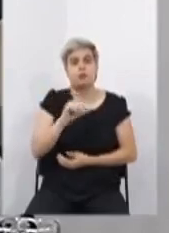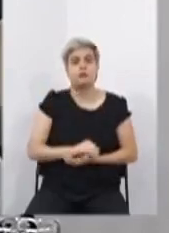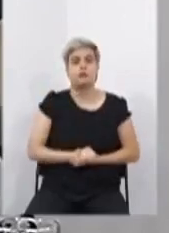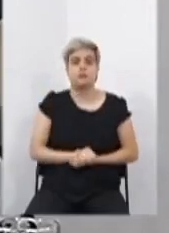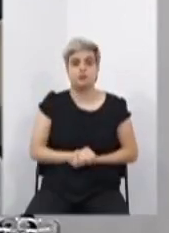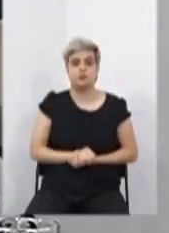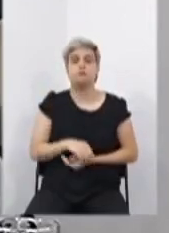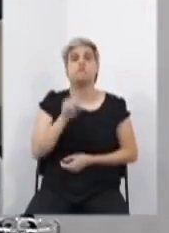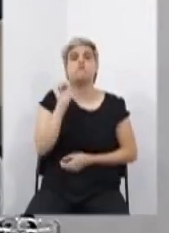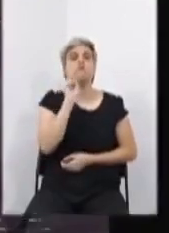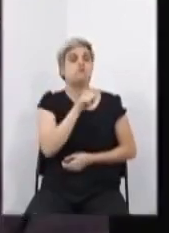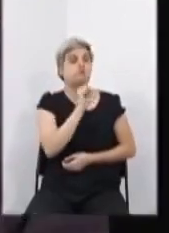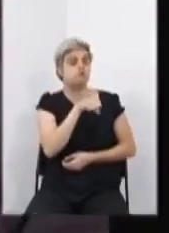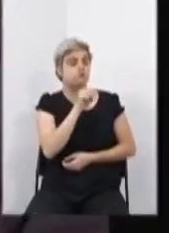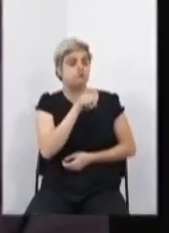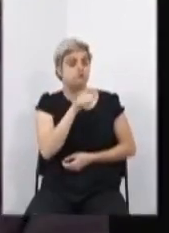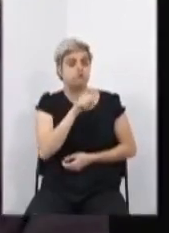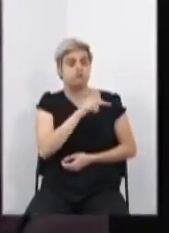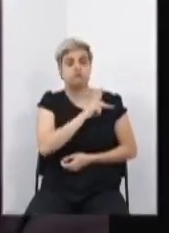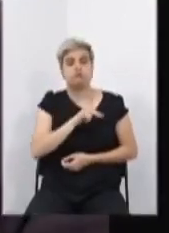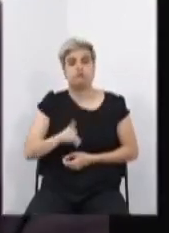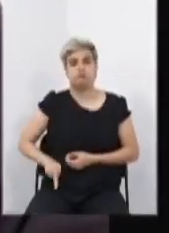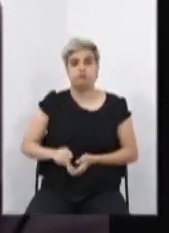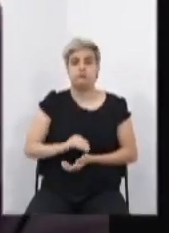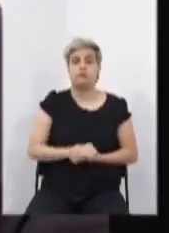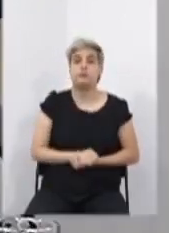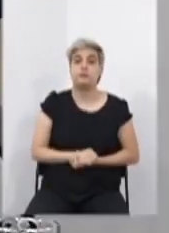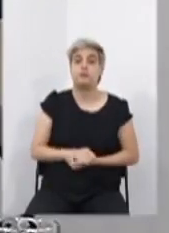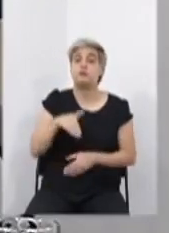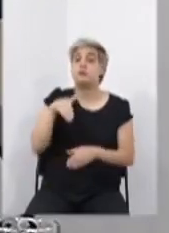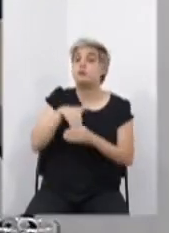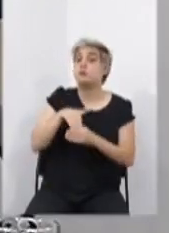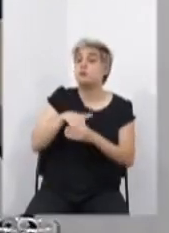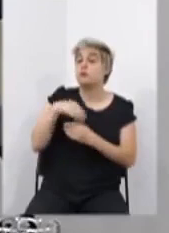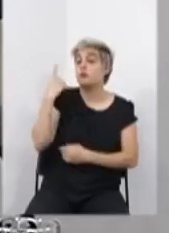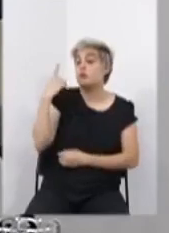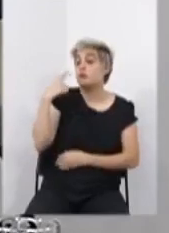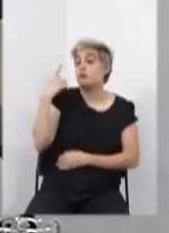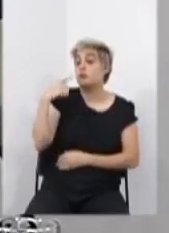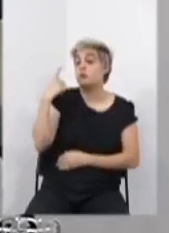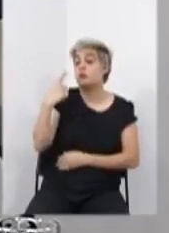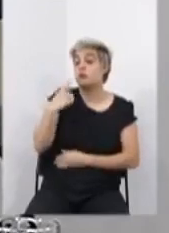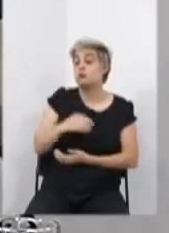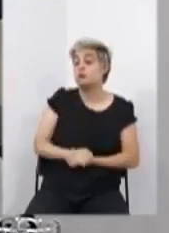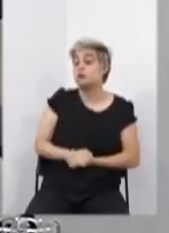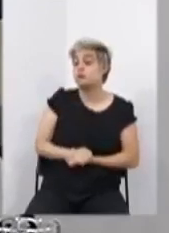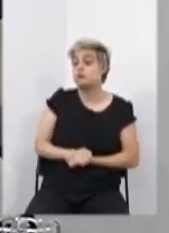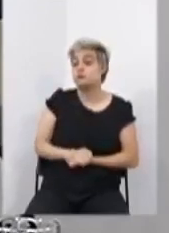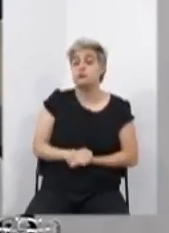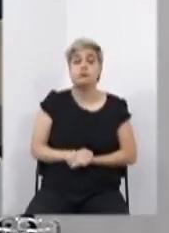Voto sim, senhor presidente. Como vota o deputado Duarte Bechir?